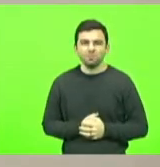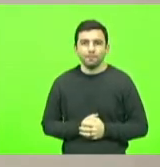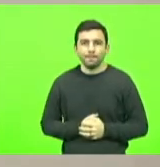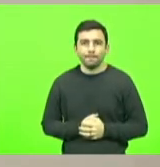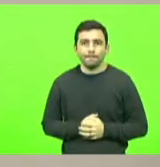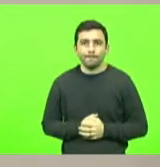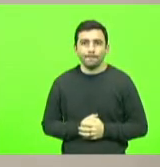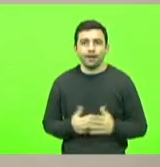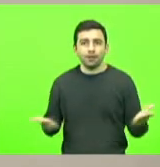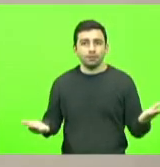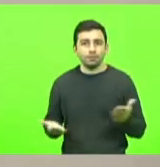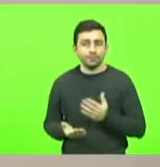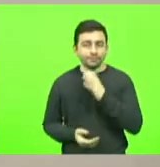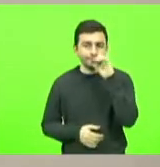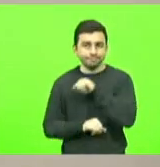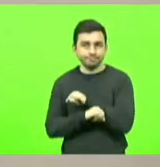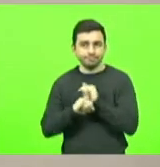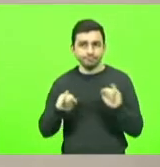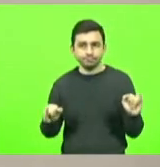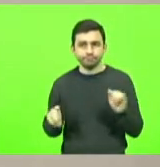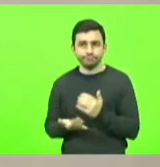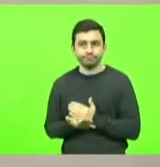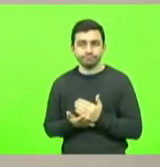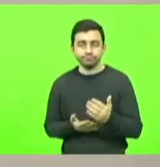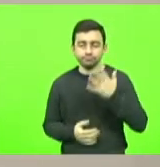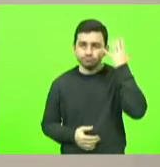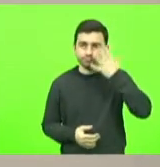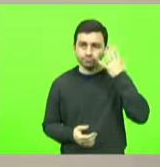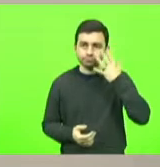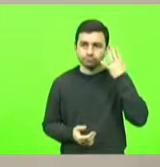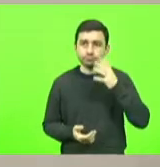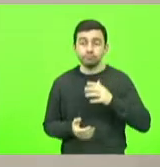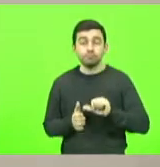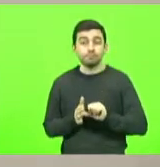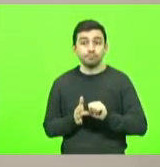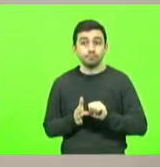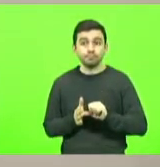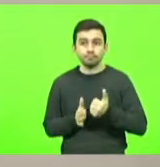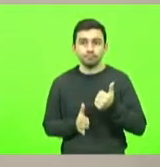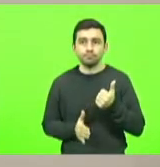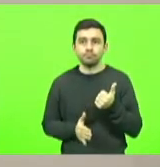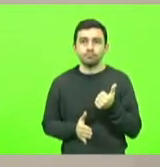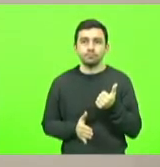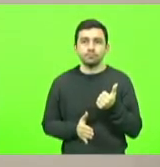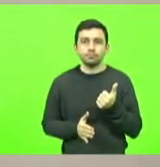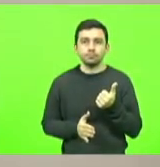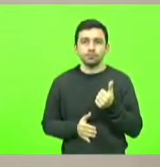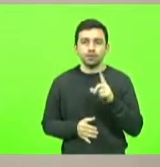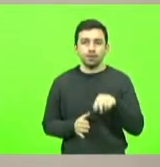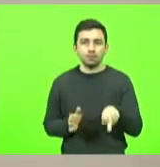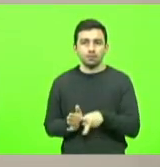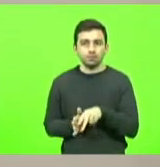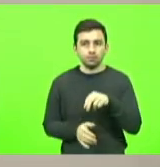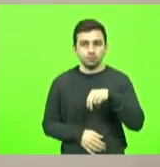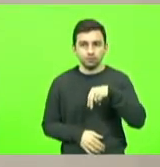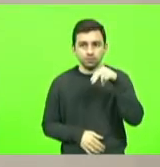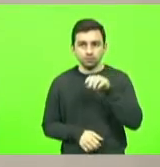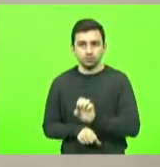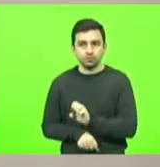Entraremos em breves comunicações. E o primeiro deputado inscrito no dia de hoje é o nosso deputado do Norte do Estado,